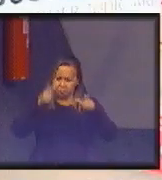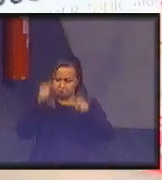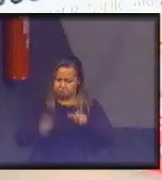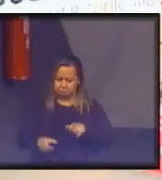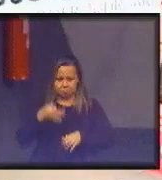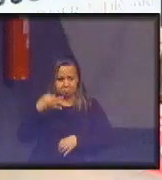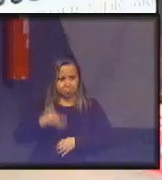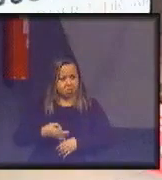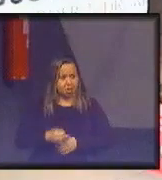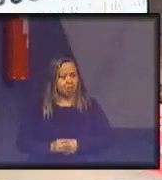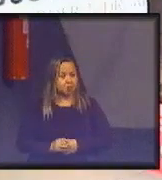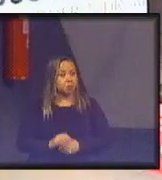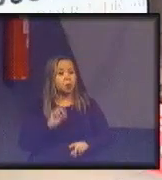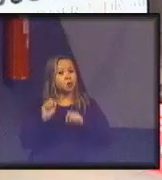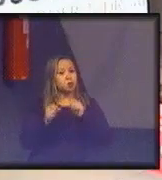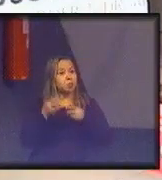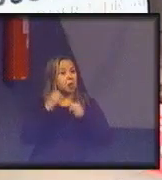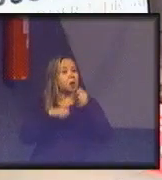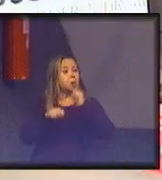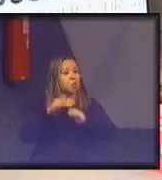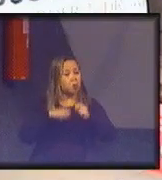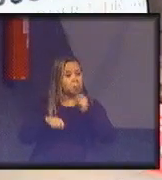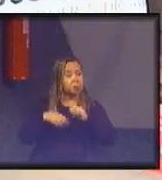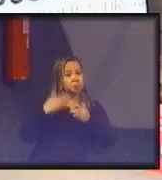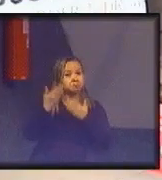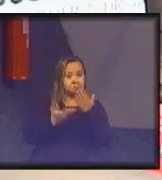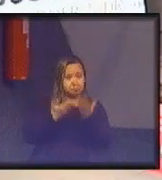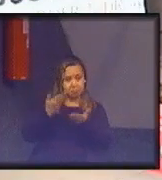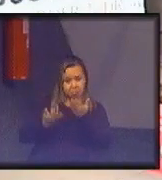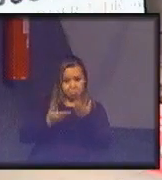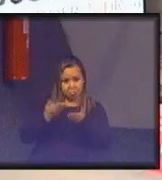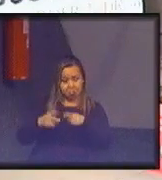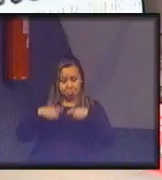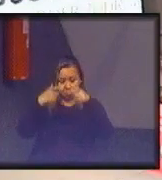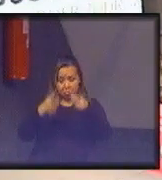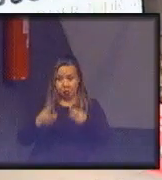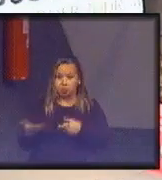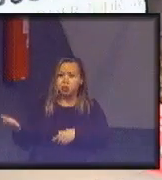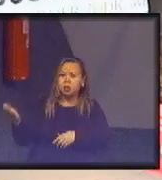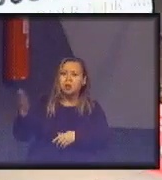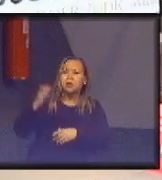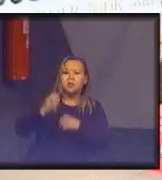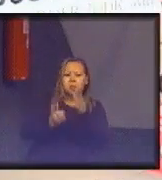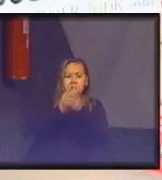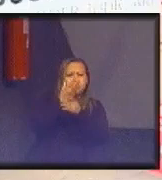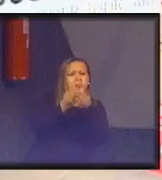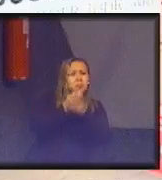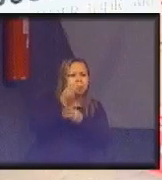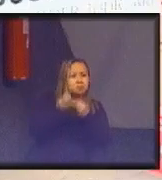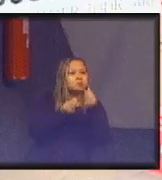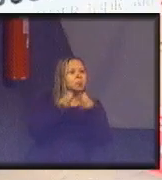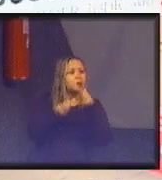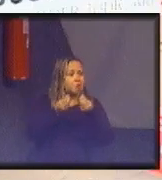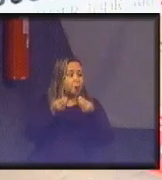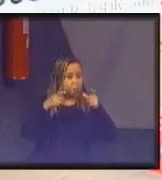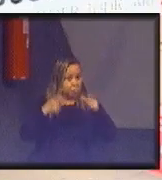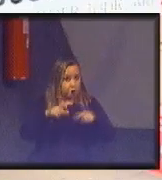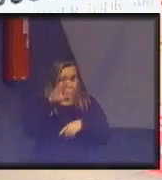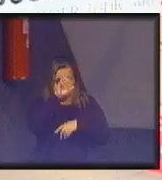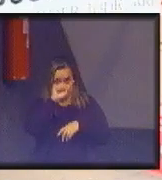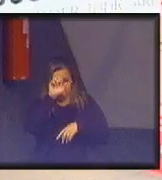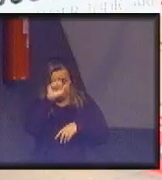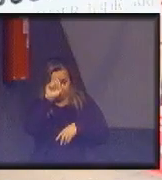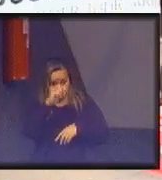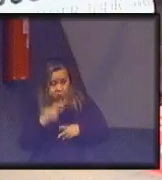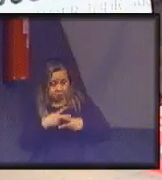do que é a economia circular e da onde que ela veio, e da onde que ela surgiu. Hoje, eu aprendi uma coisa